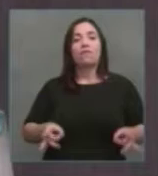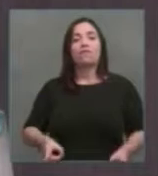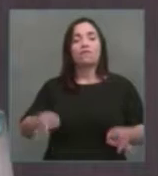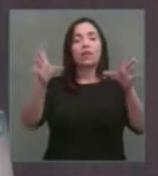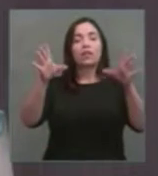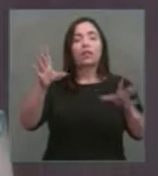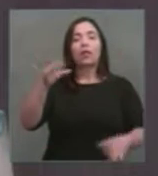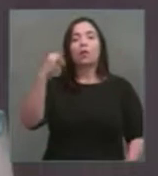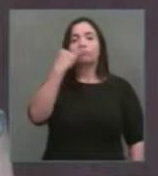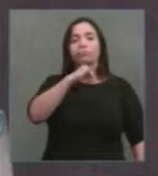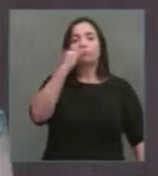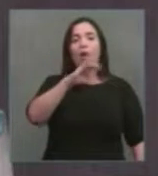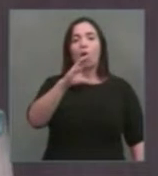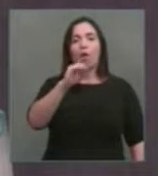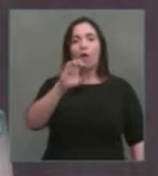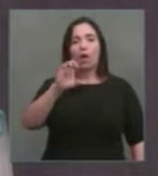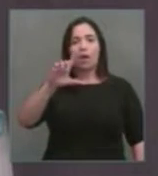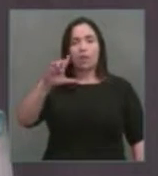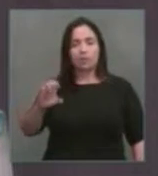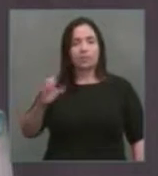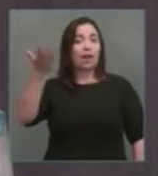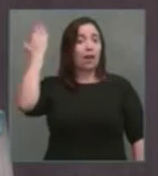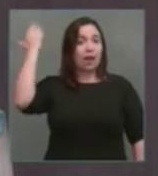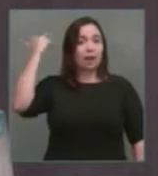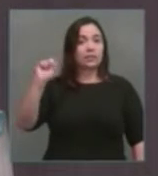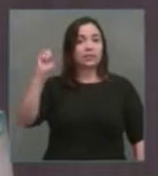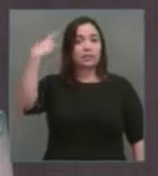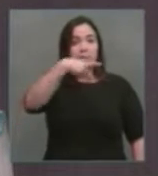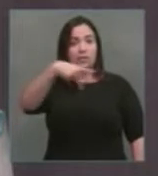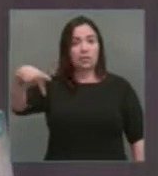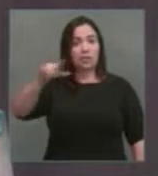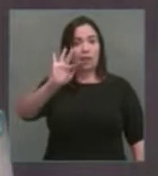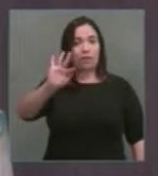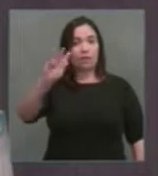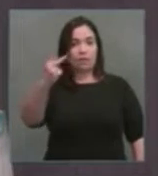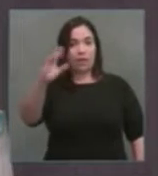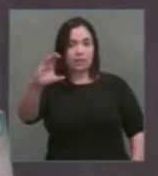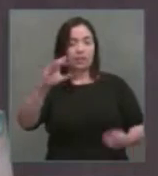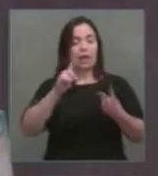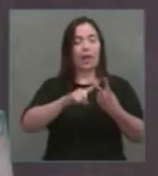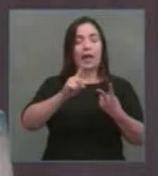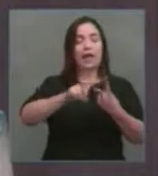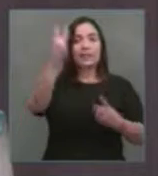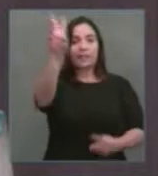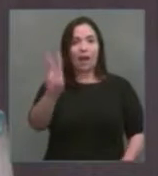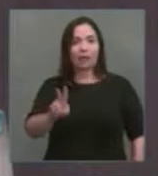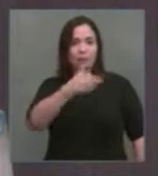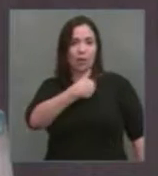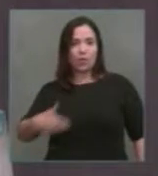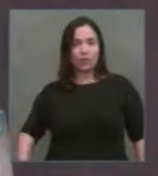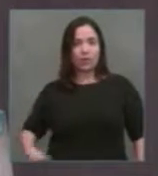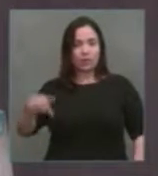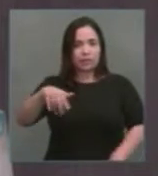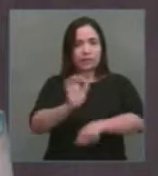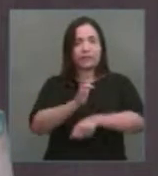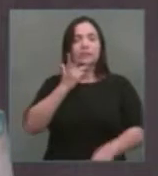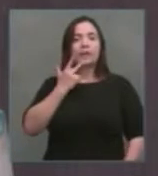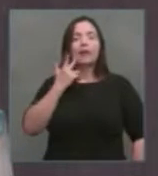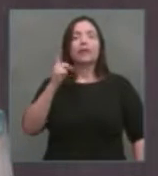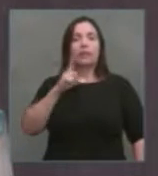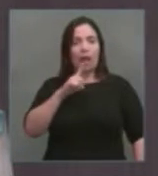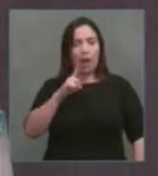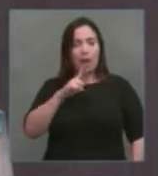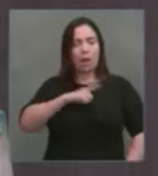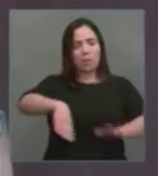Naquele momento, no governo Fernando Henrique Cardoso e no governo Taço, a agenda agressiva de privatizações